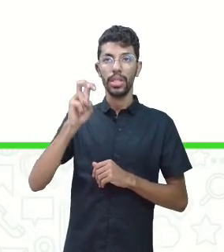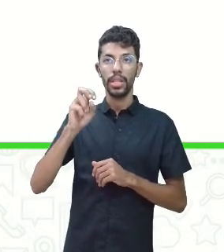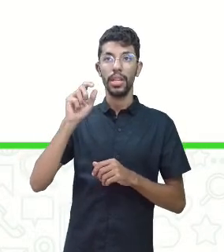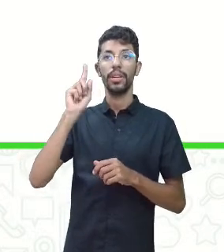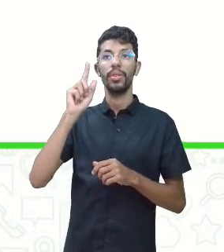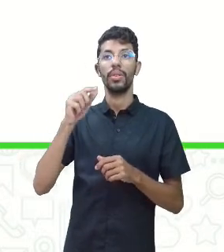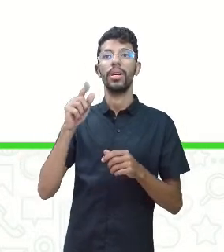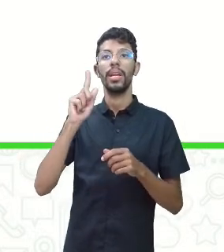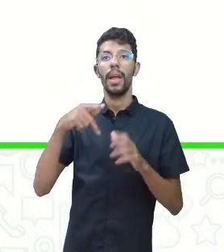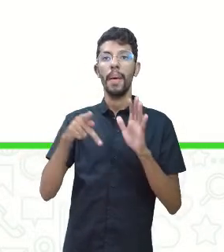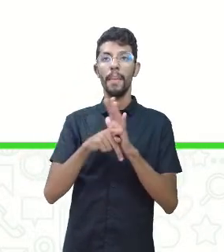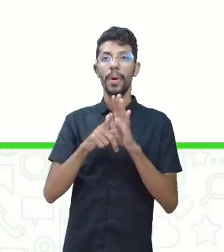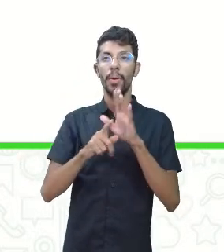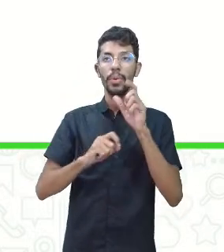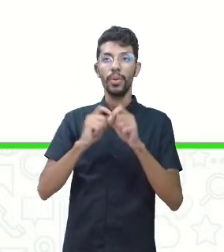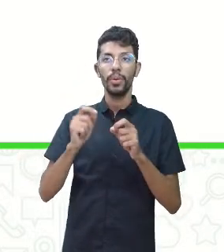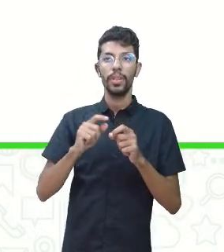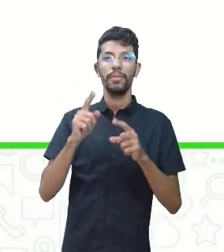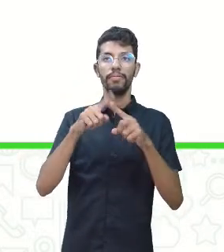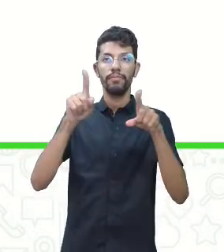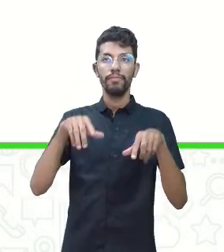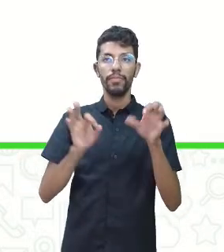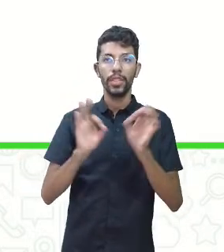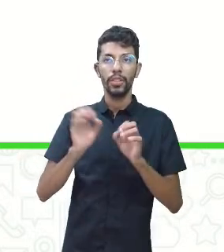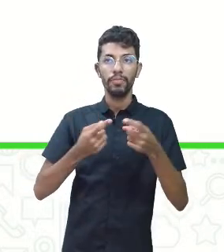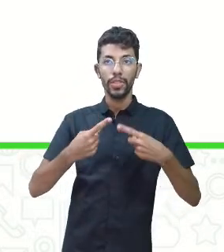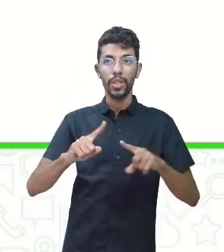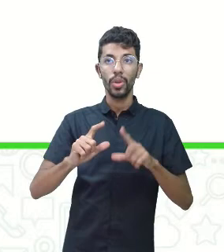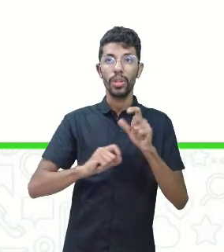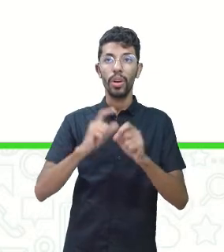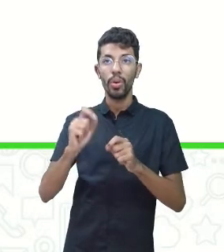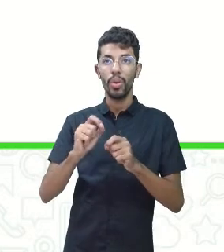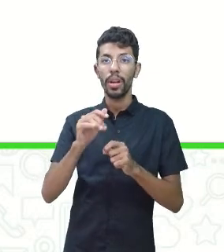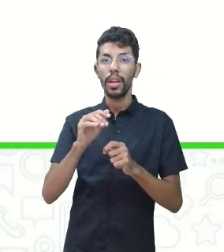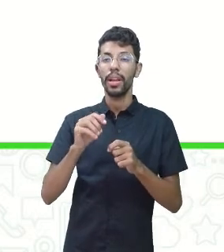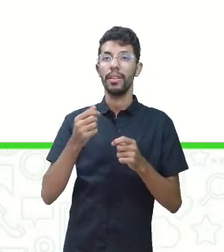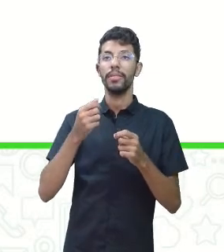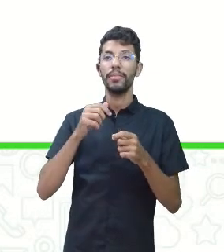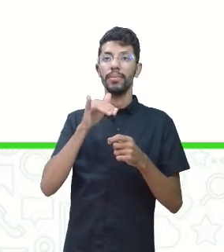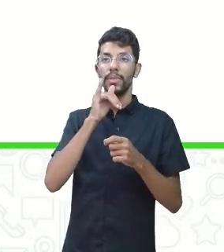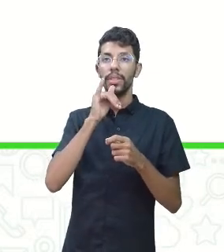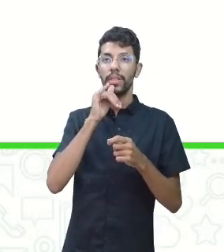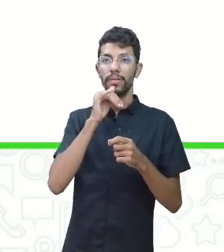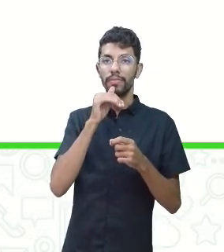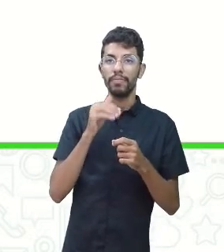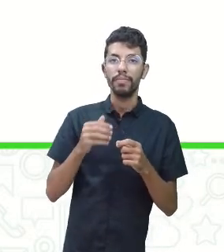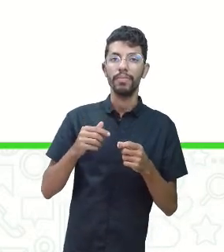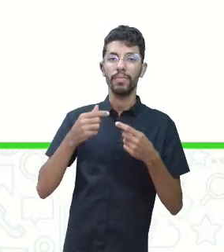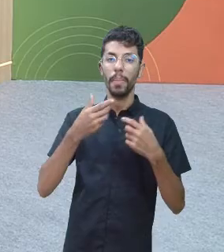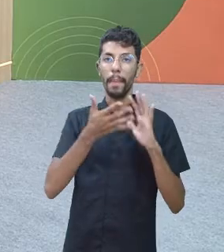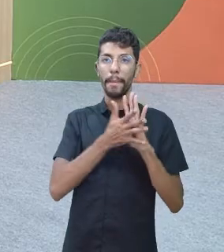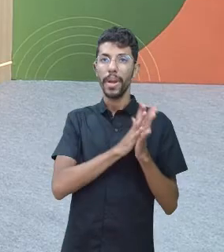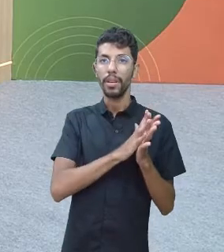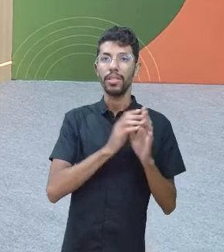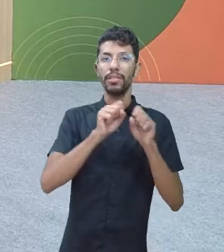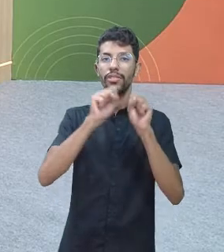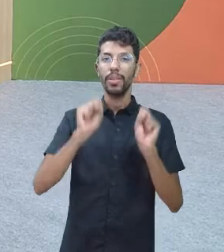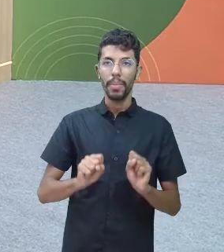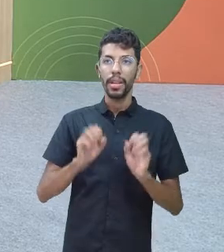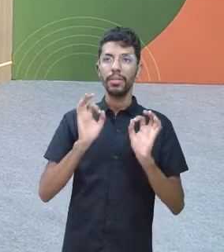intimidação sistemática. Lembra que a gente falou sobre isso na aula passada? É aquela